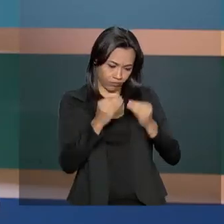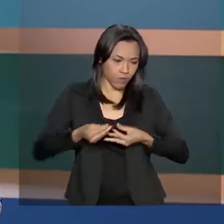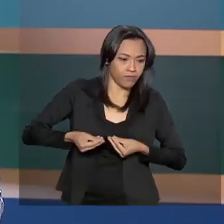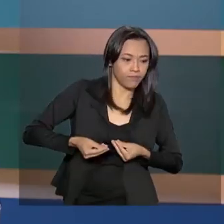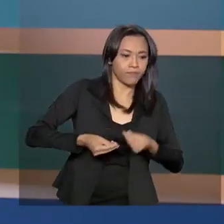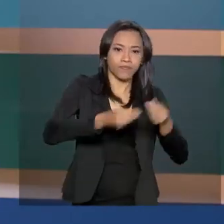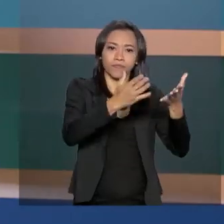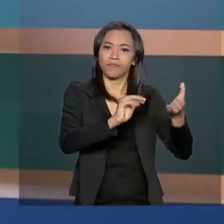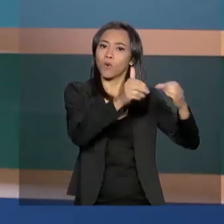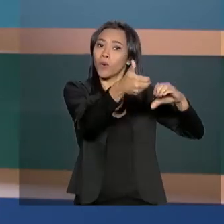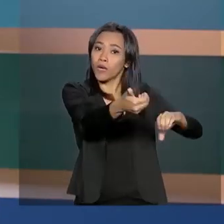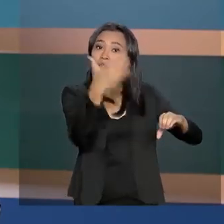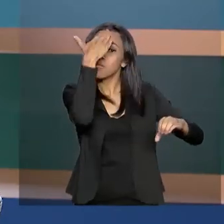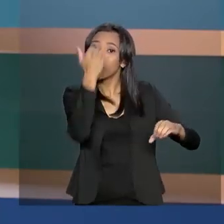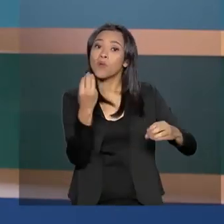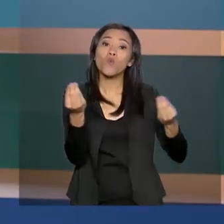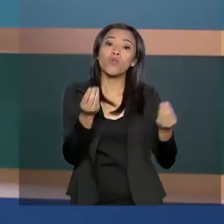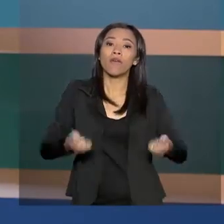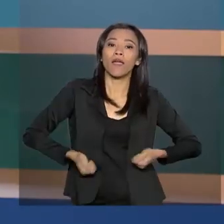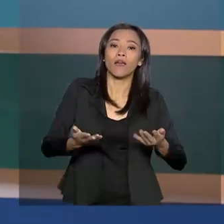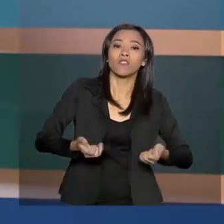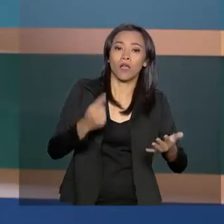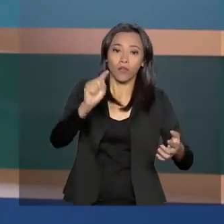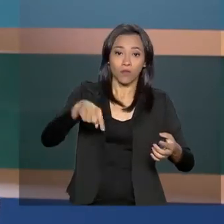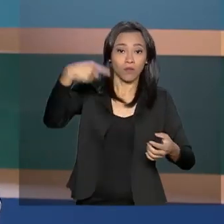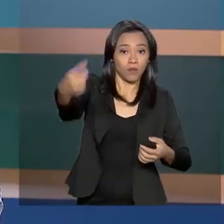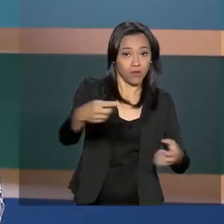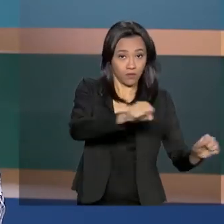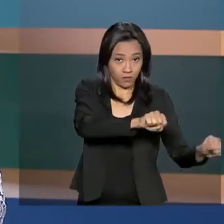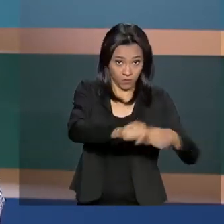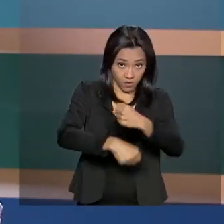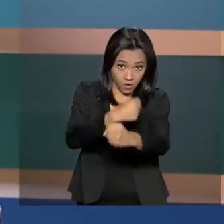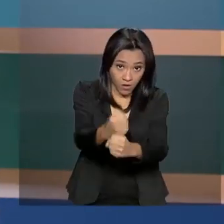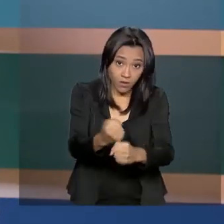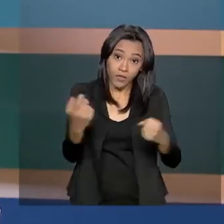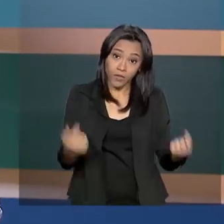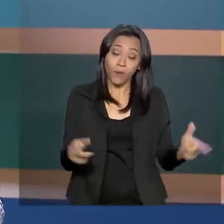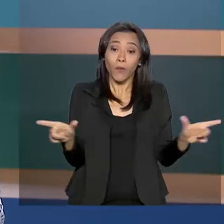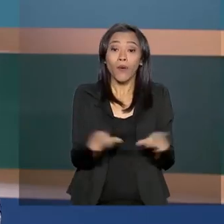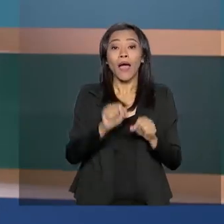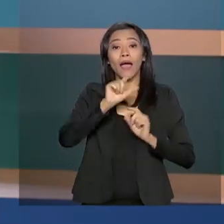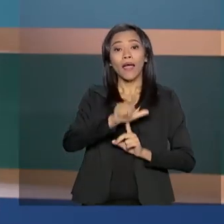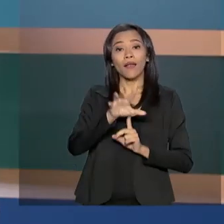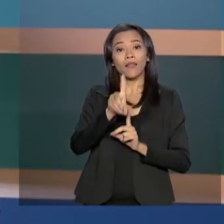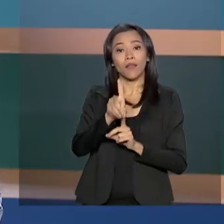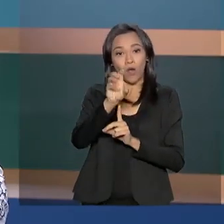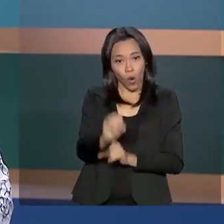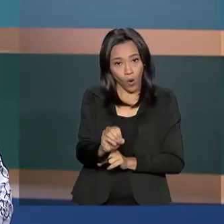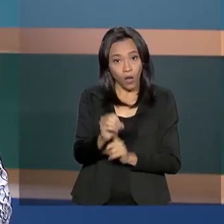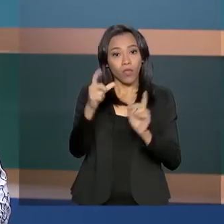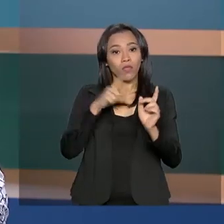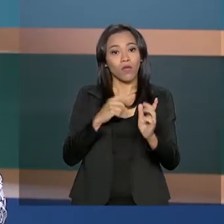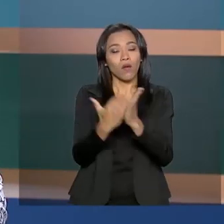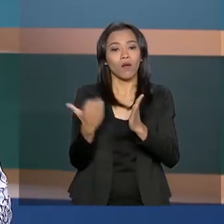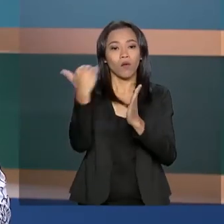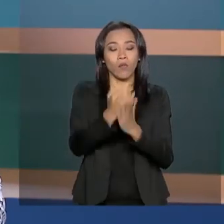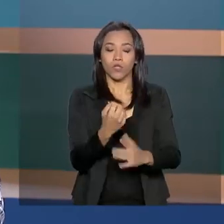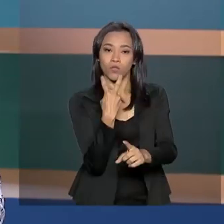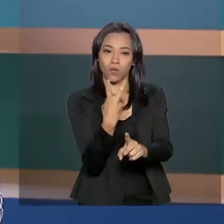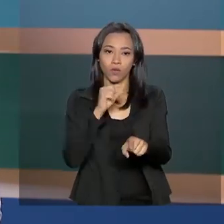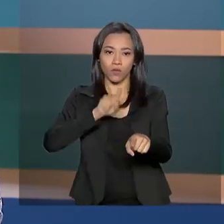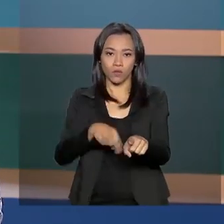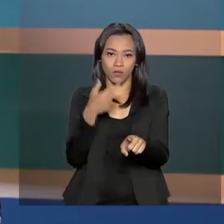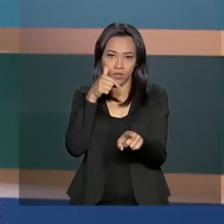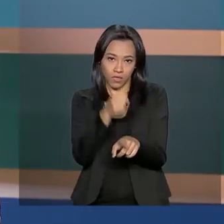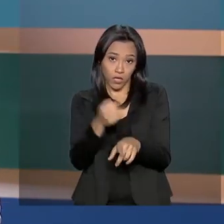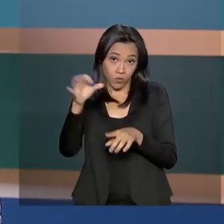os gastos do ano seguinte. A Lei de Diretrizes Orçamentárias, a LDO, prevê crescimento de 2,7